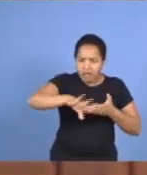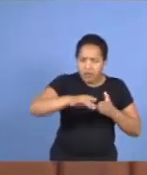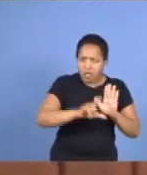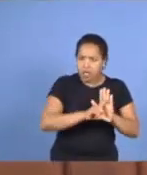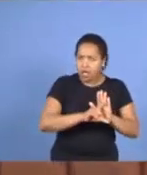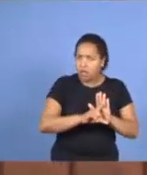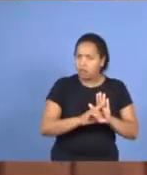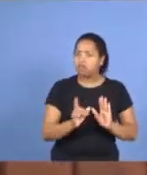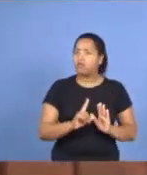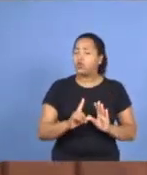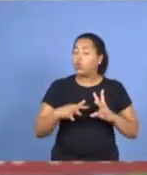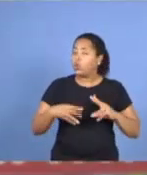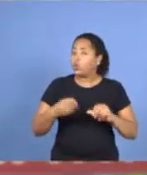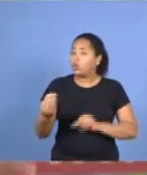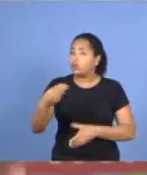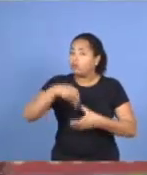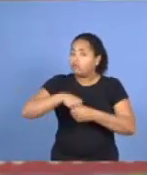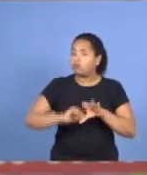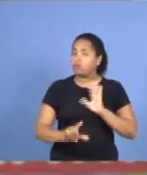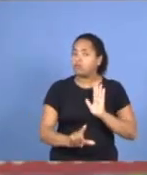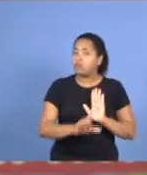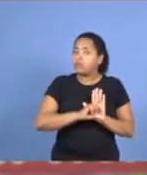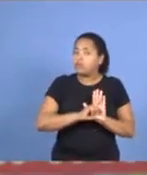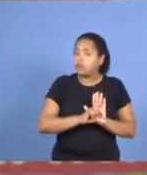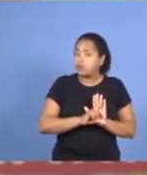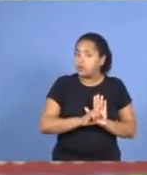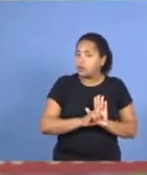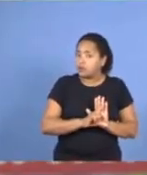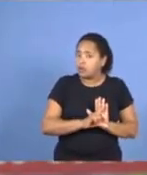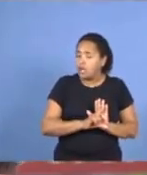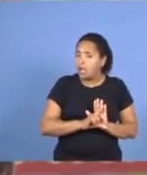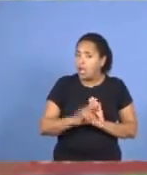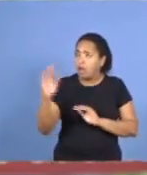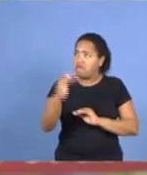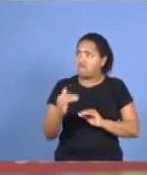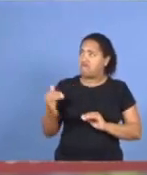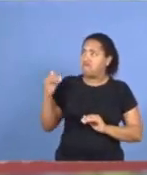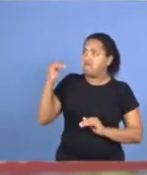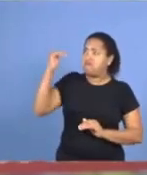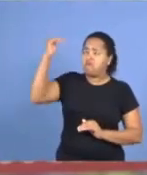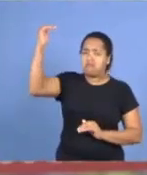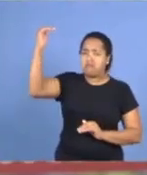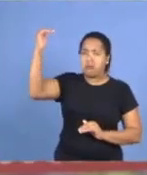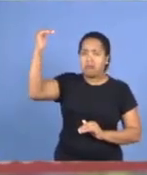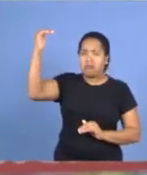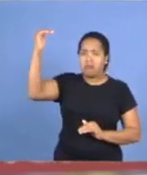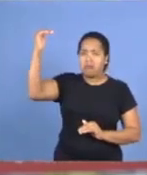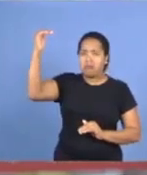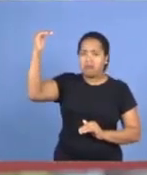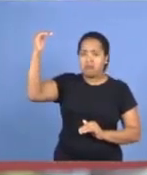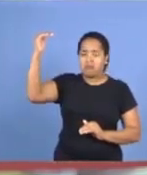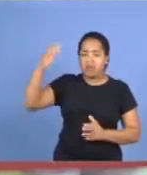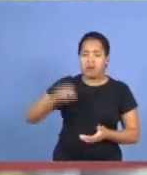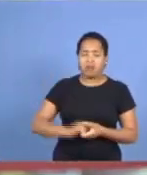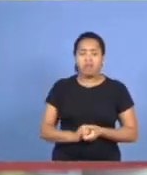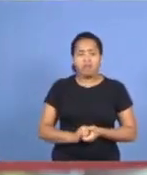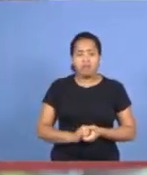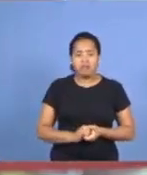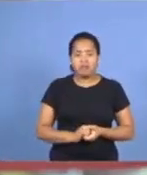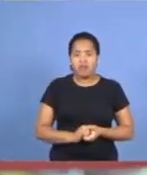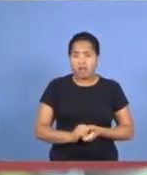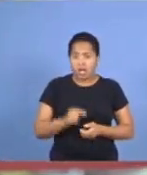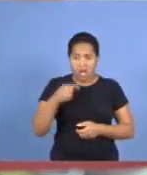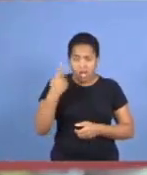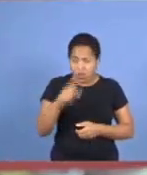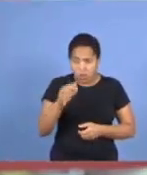Não é? Você faz a farra do jeito que você quer, mas depois está na igreja, não é? Você quer, sua